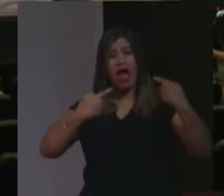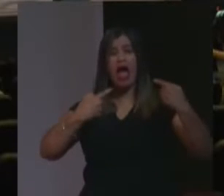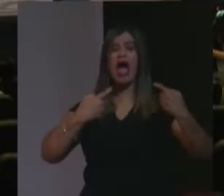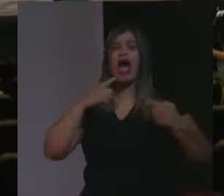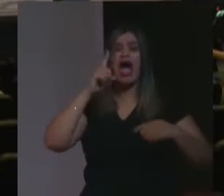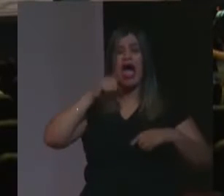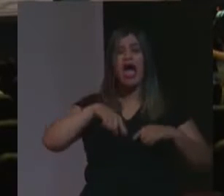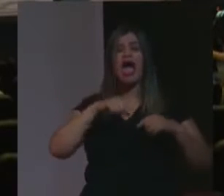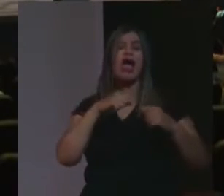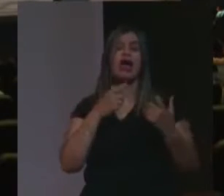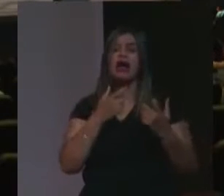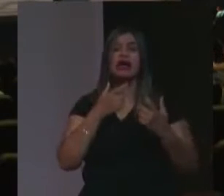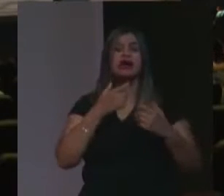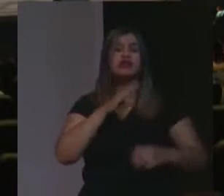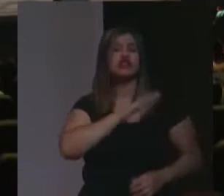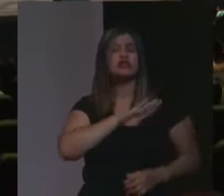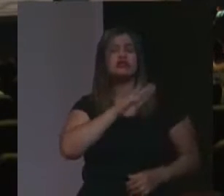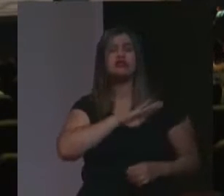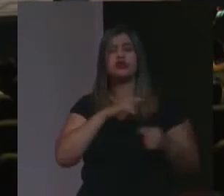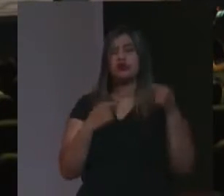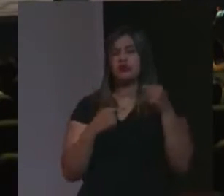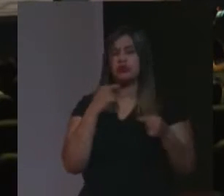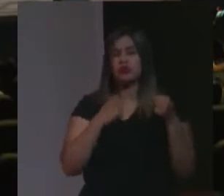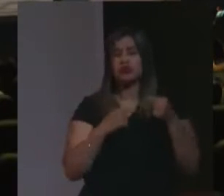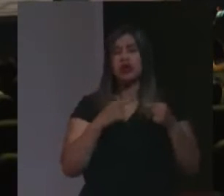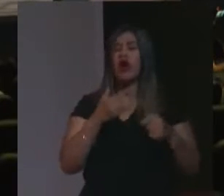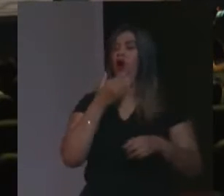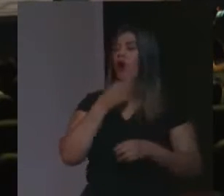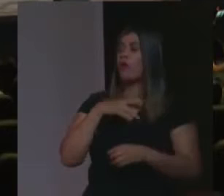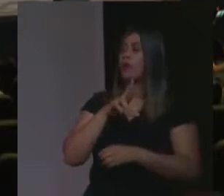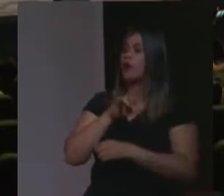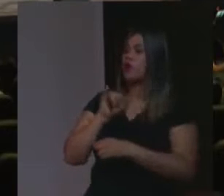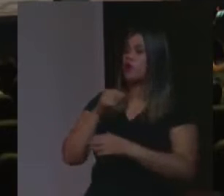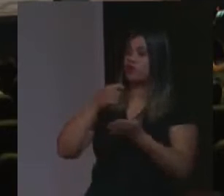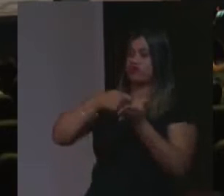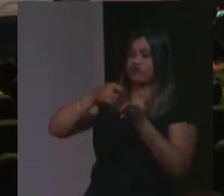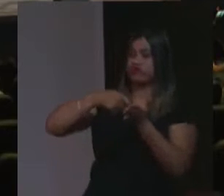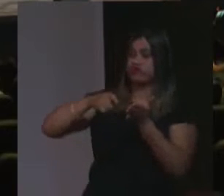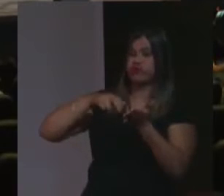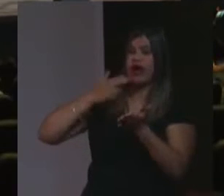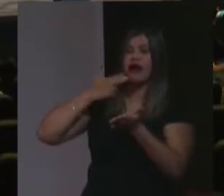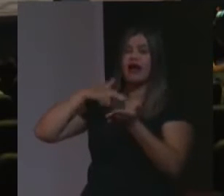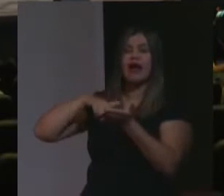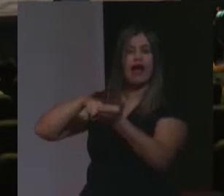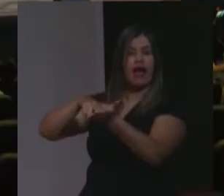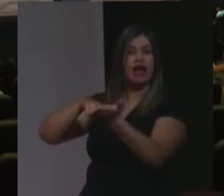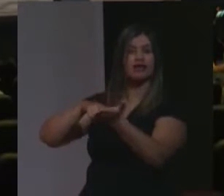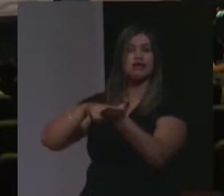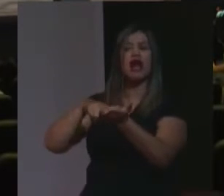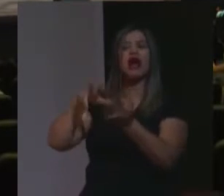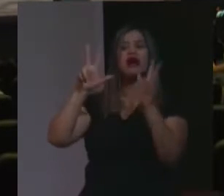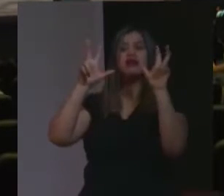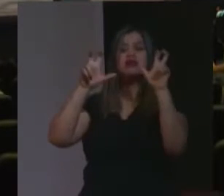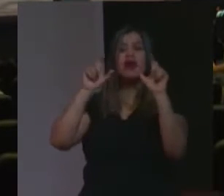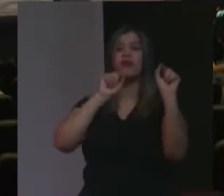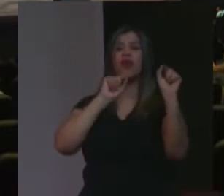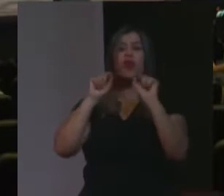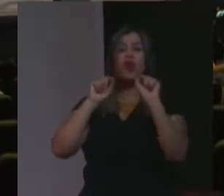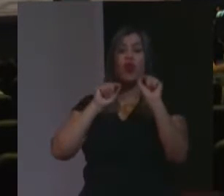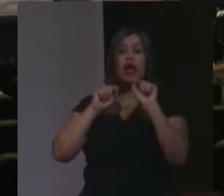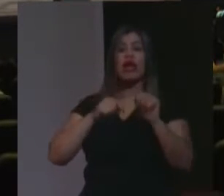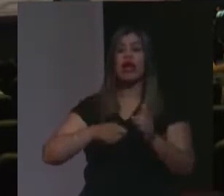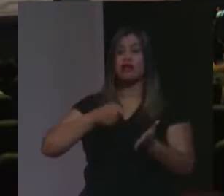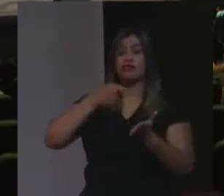correligionários na defesa da legalidade, Rui Barbosa escreve a Evaristo uma carta chamada O Dever